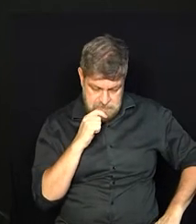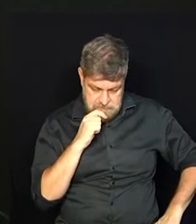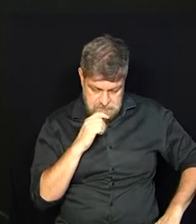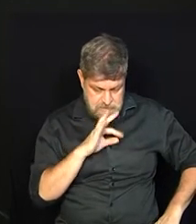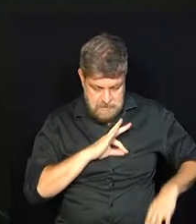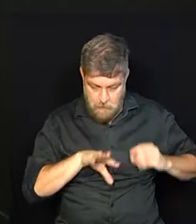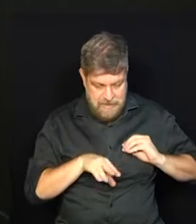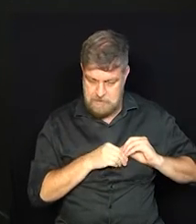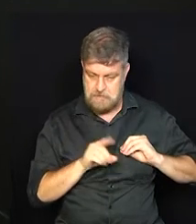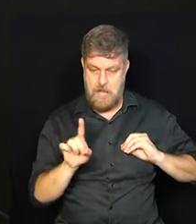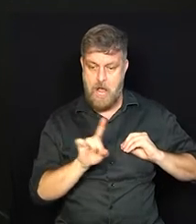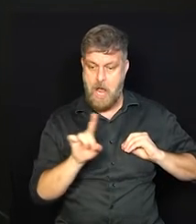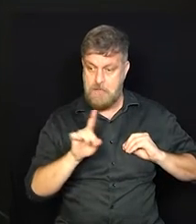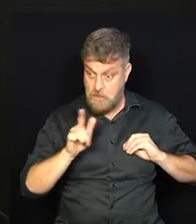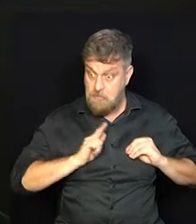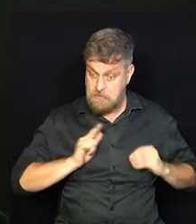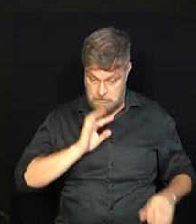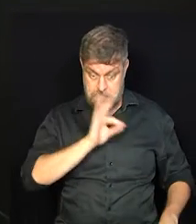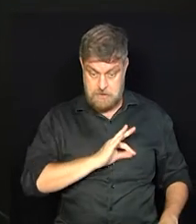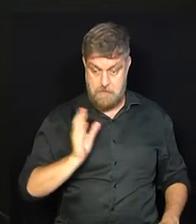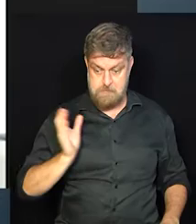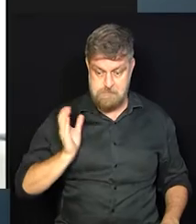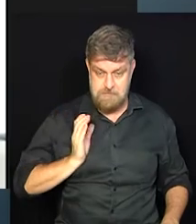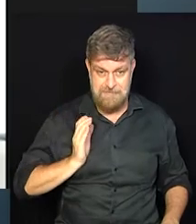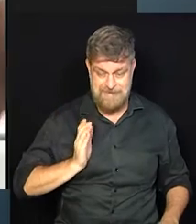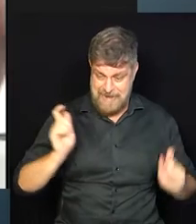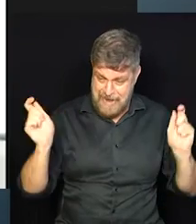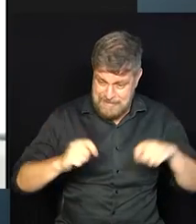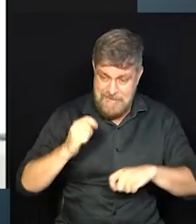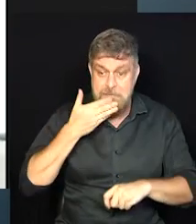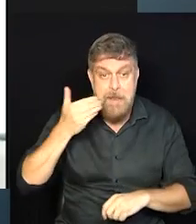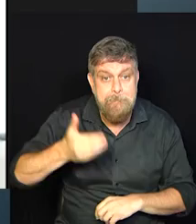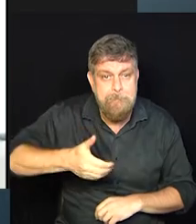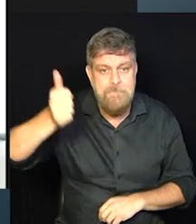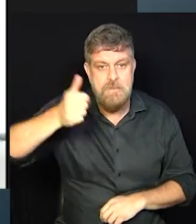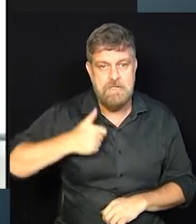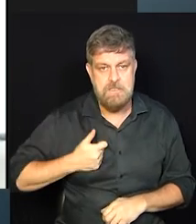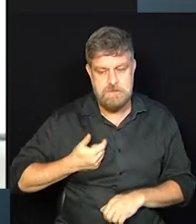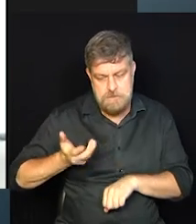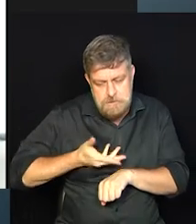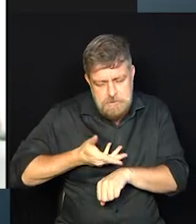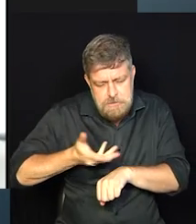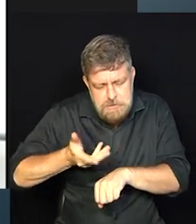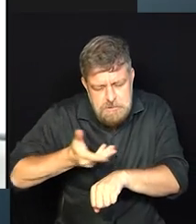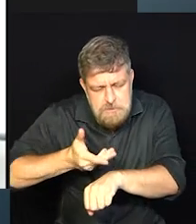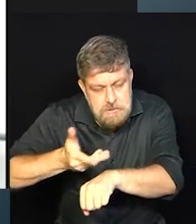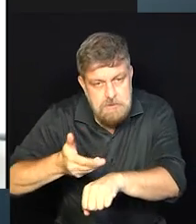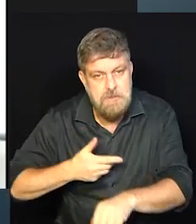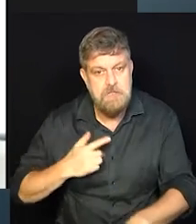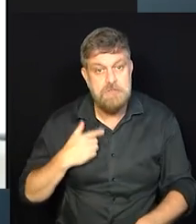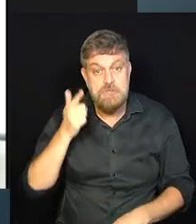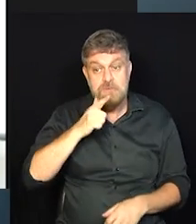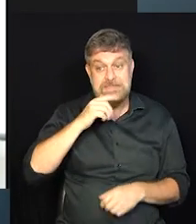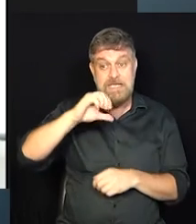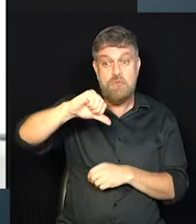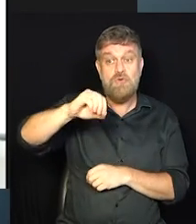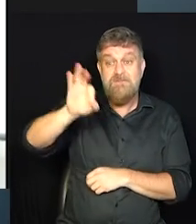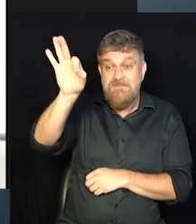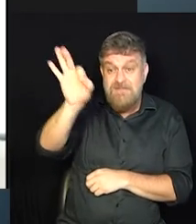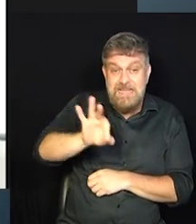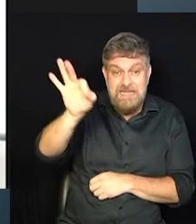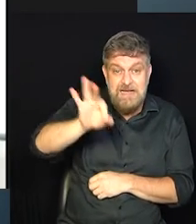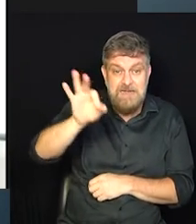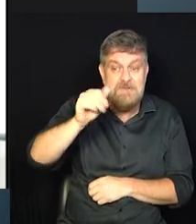renda extra, da coisinha e tal, mas ainda não está bom. A gente continuou nesse processo de aceleração até que a gente conseguiu quase 90